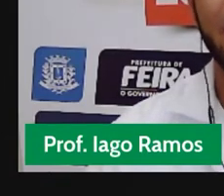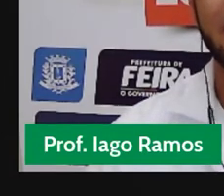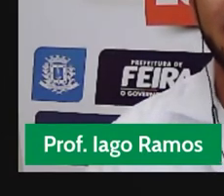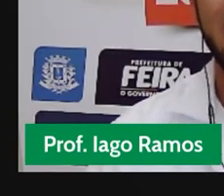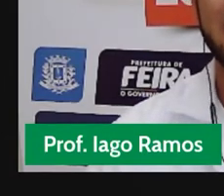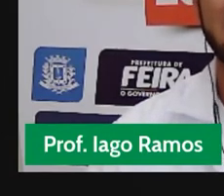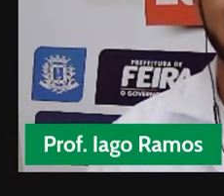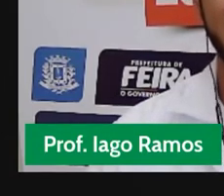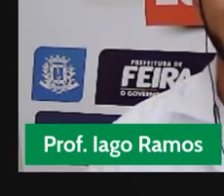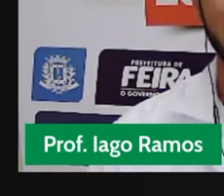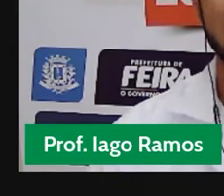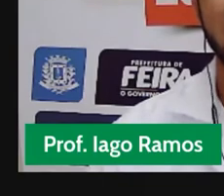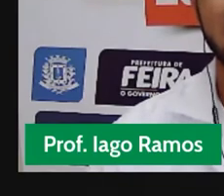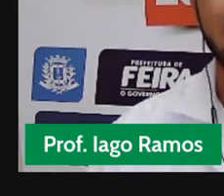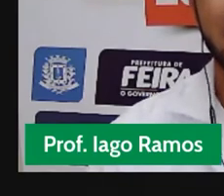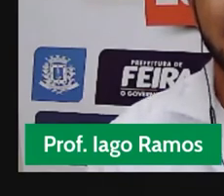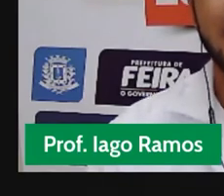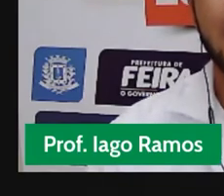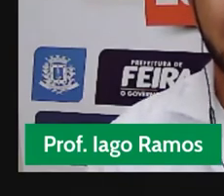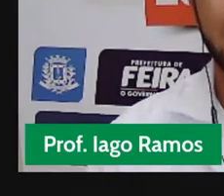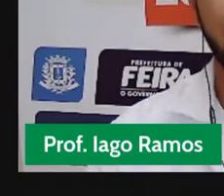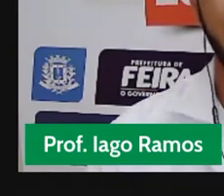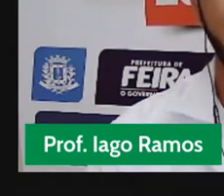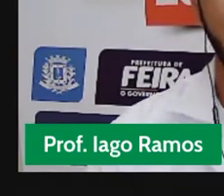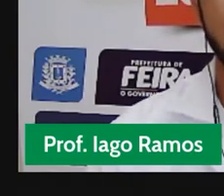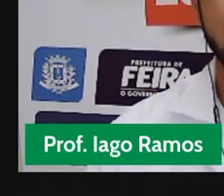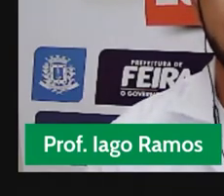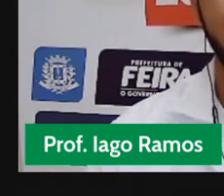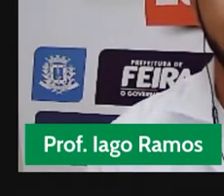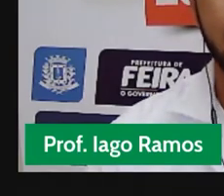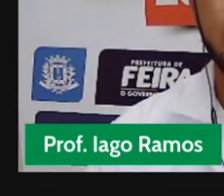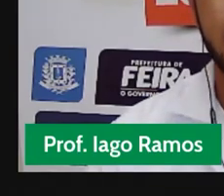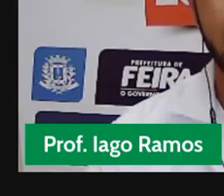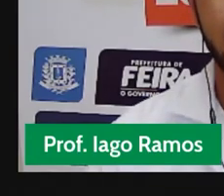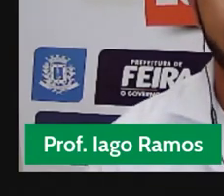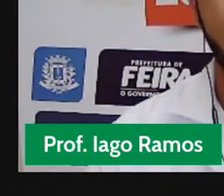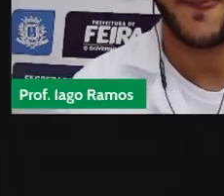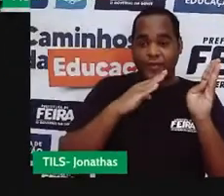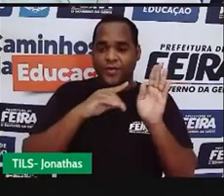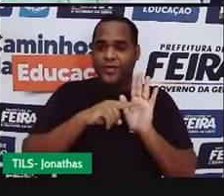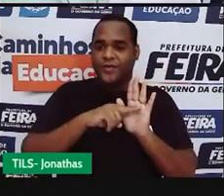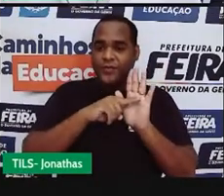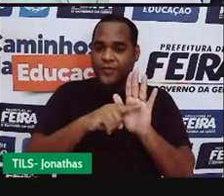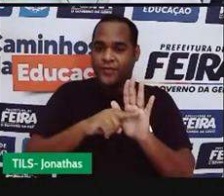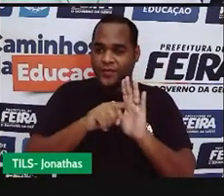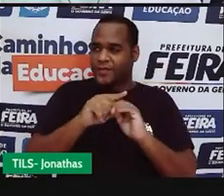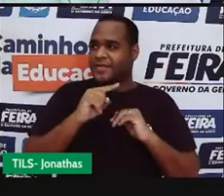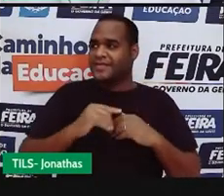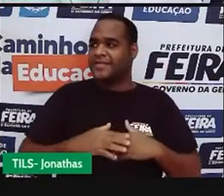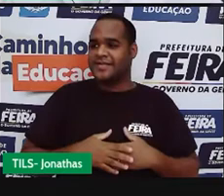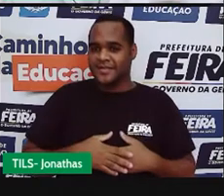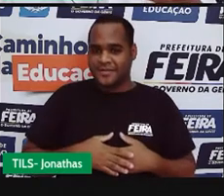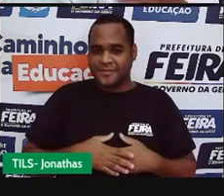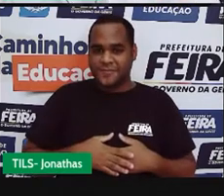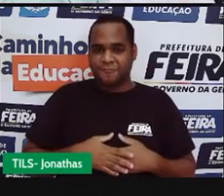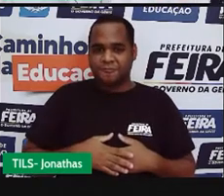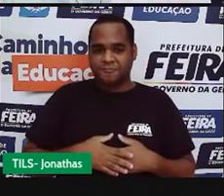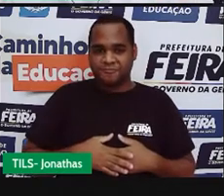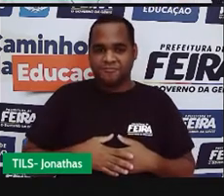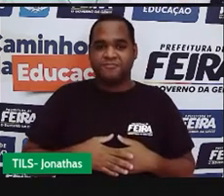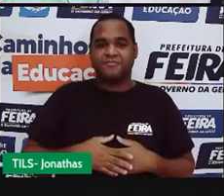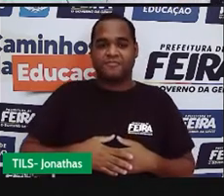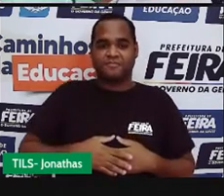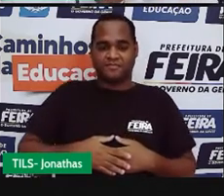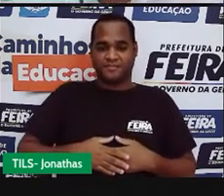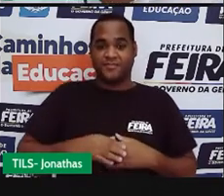acontece. Olha só, já já vai aparecer aí para você. A outra tela está aí,